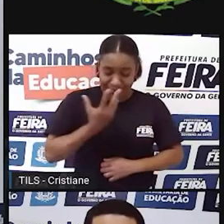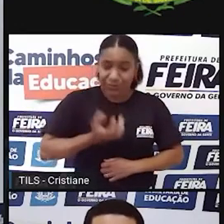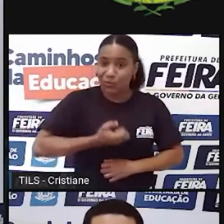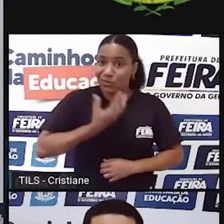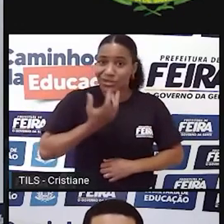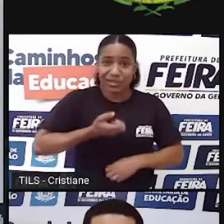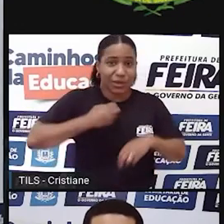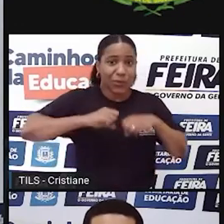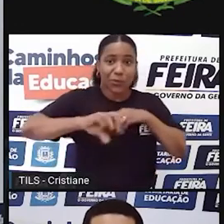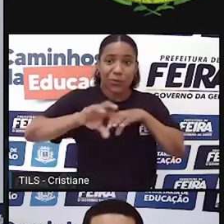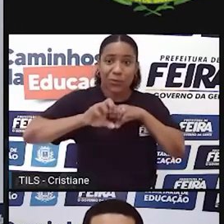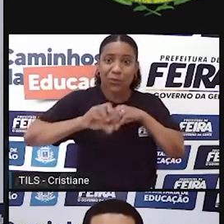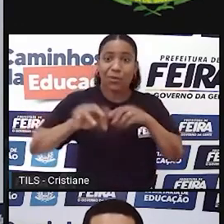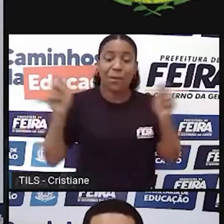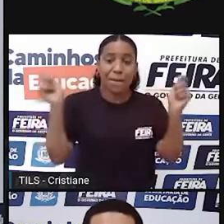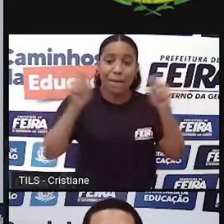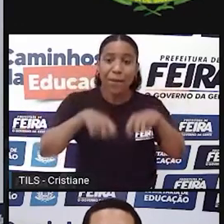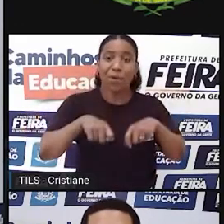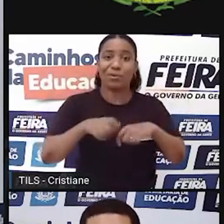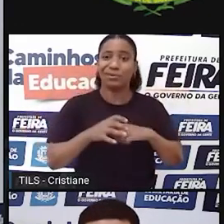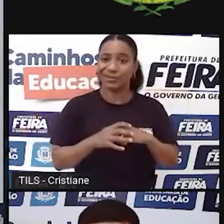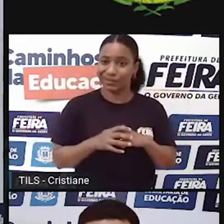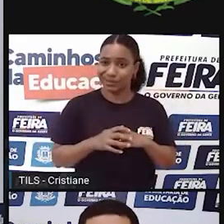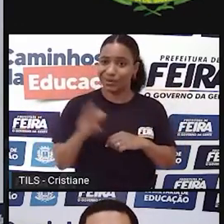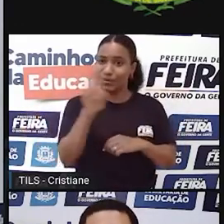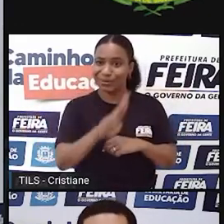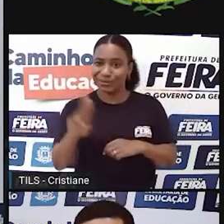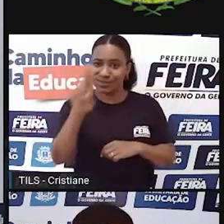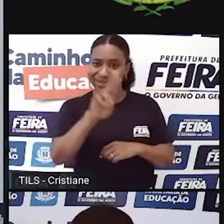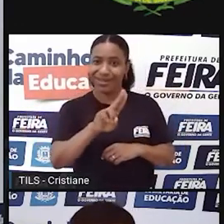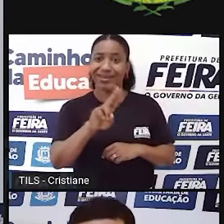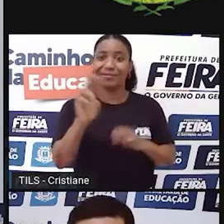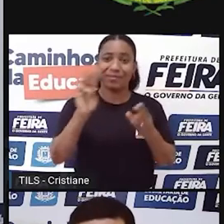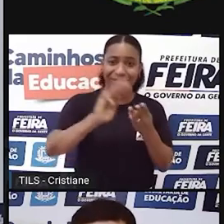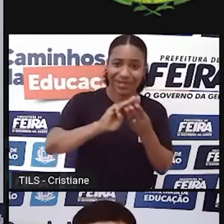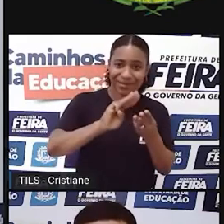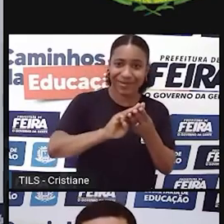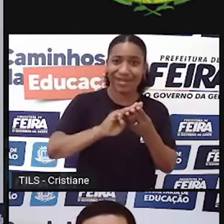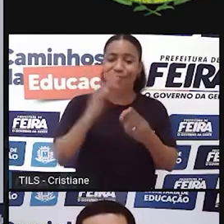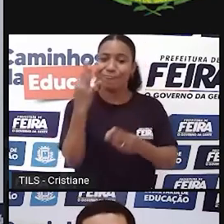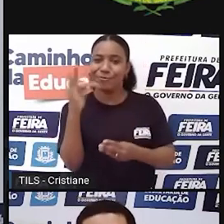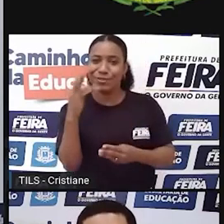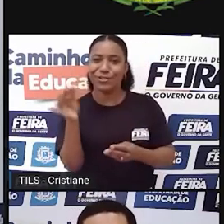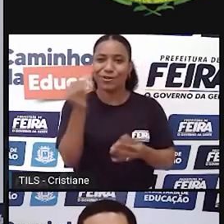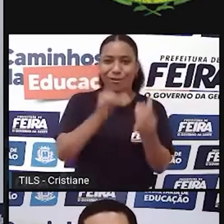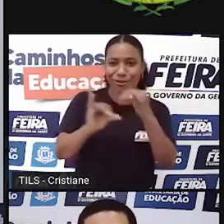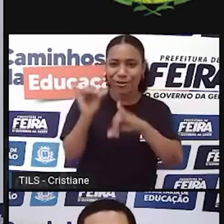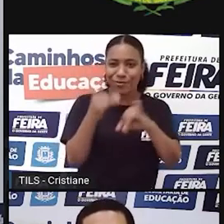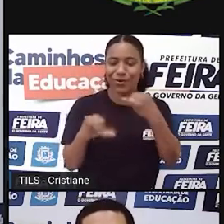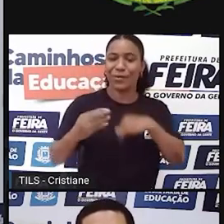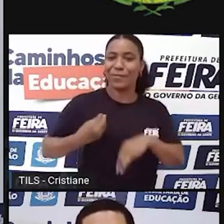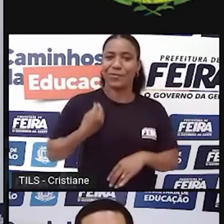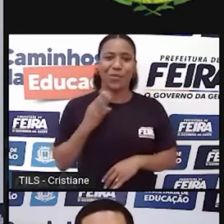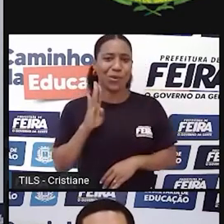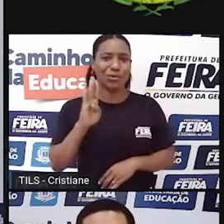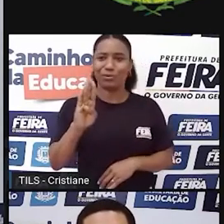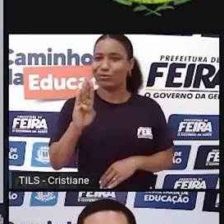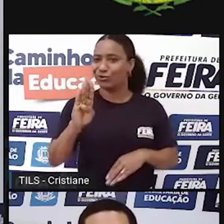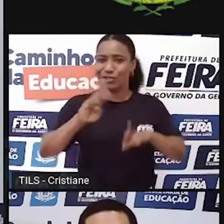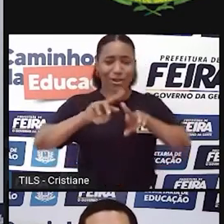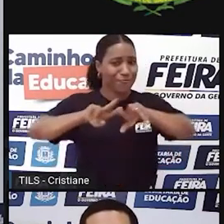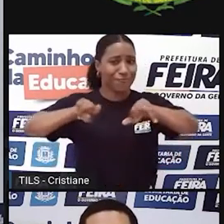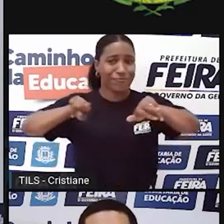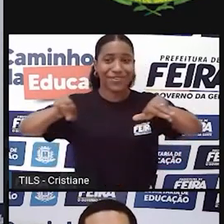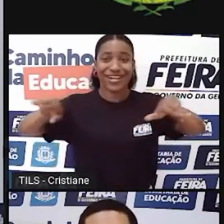da poesia para introduzir uma aula de matemática, de física, de química, de biologia, que saia das